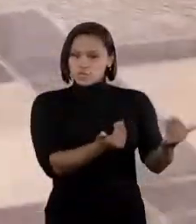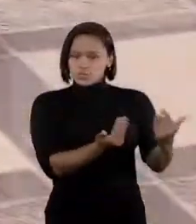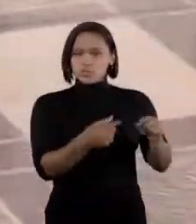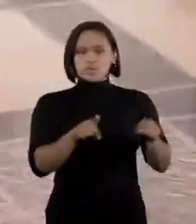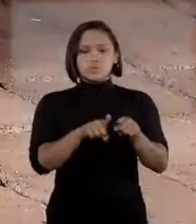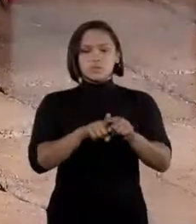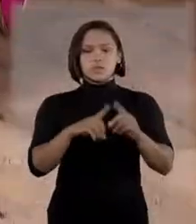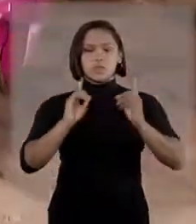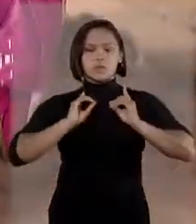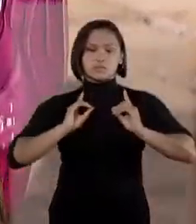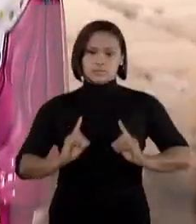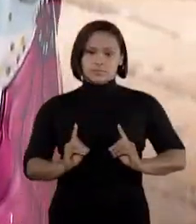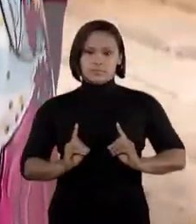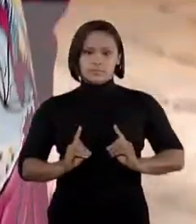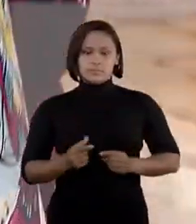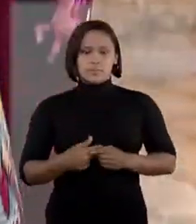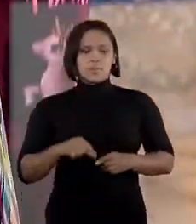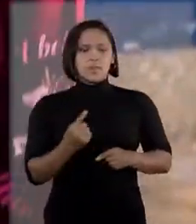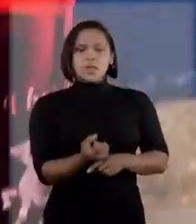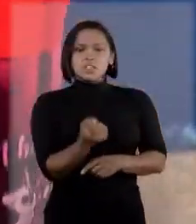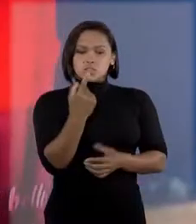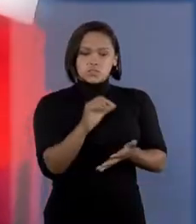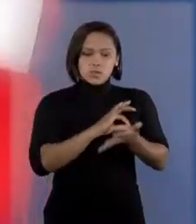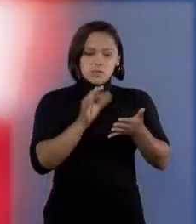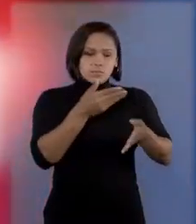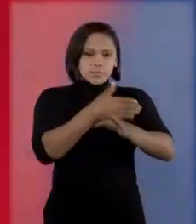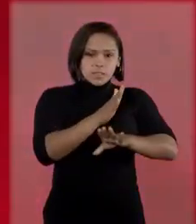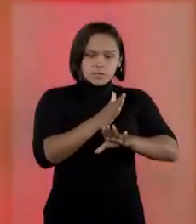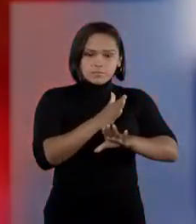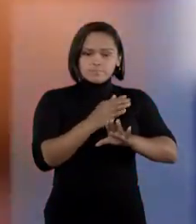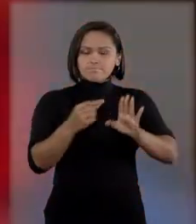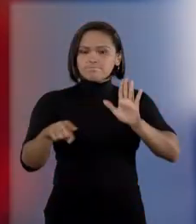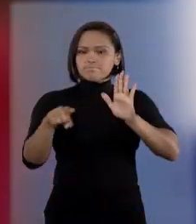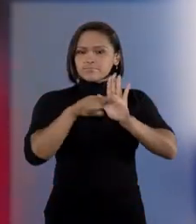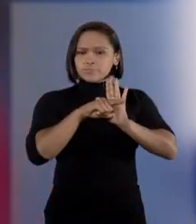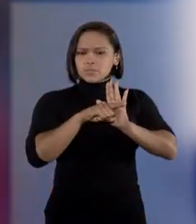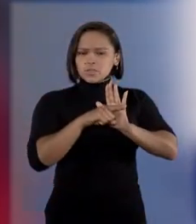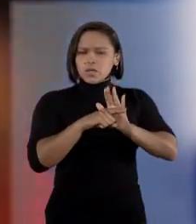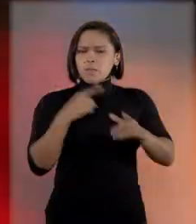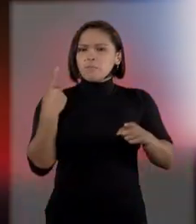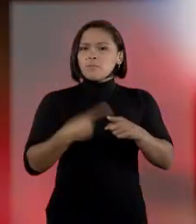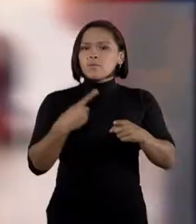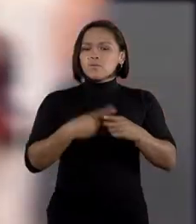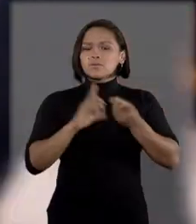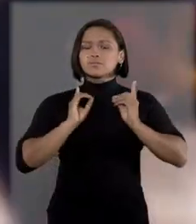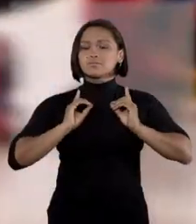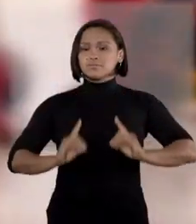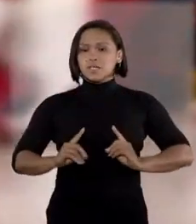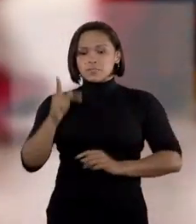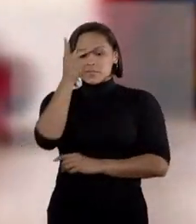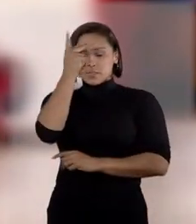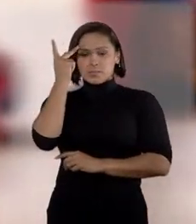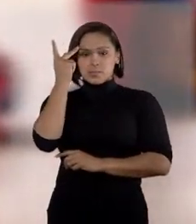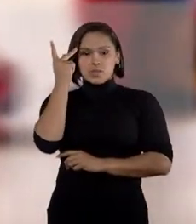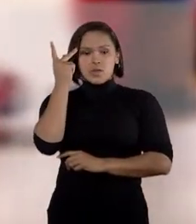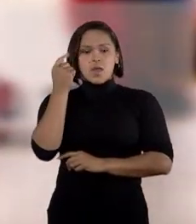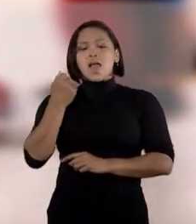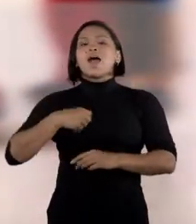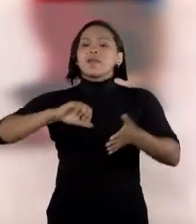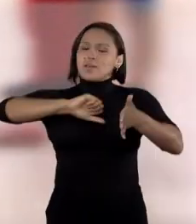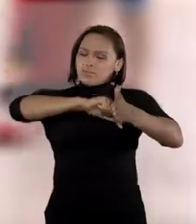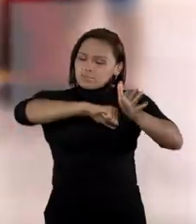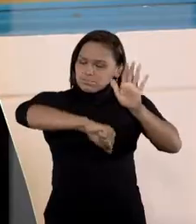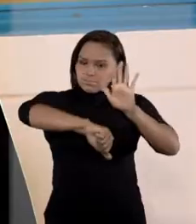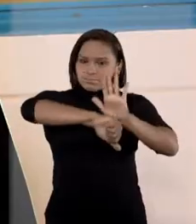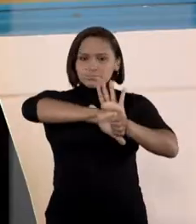deficiência. Se uma matrícula for negada em razão da deficiência, eles estão cometendo